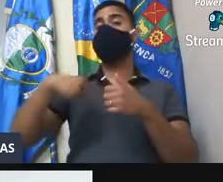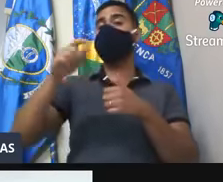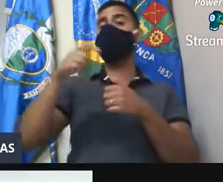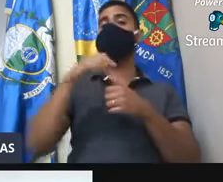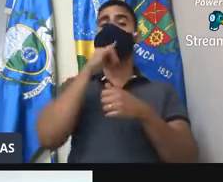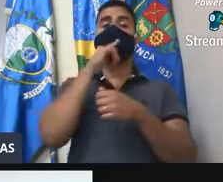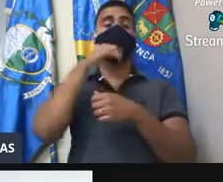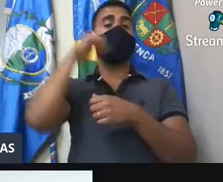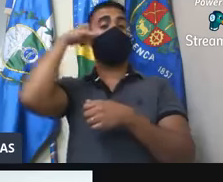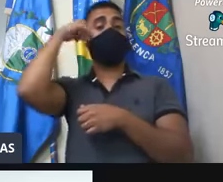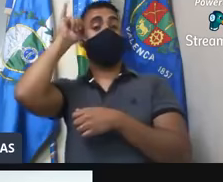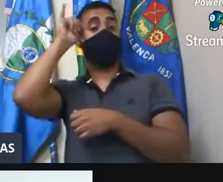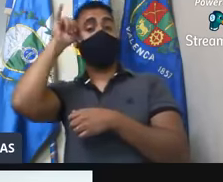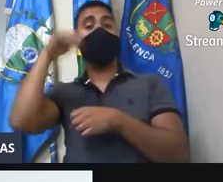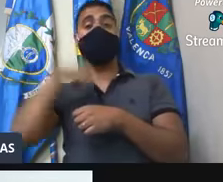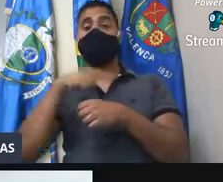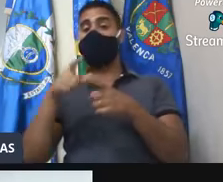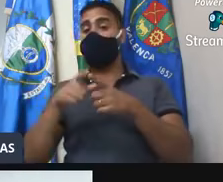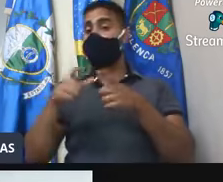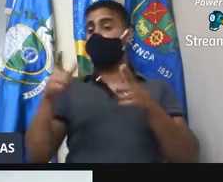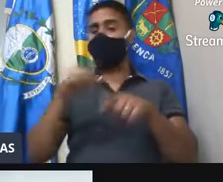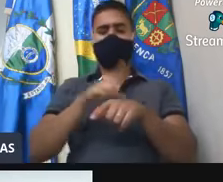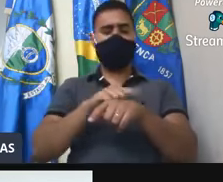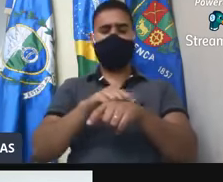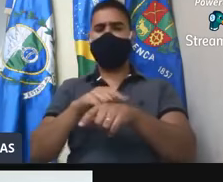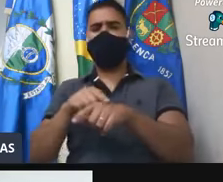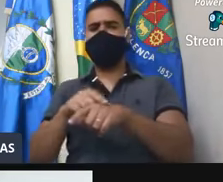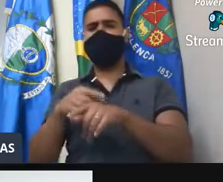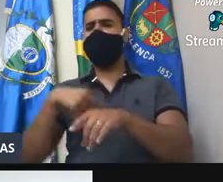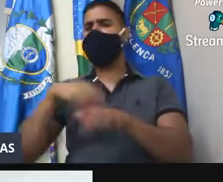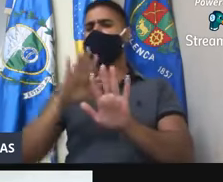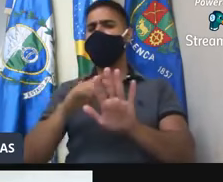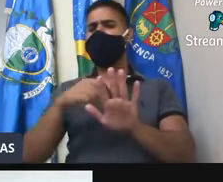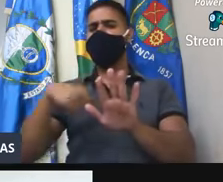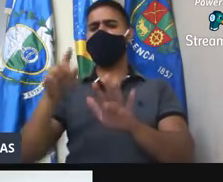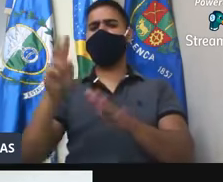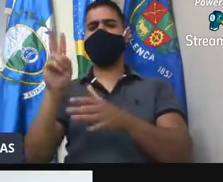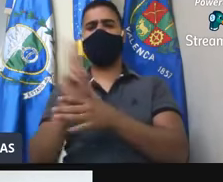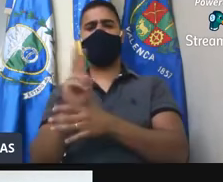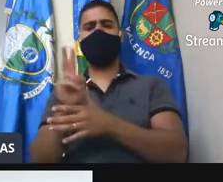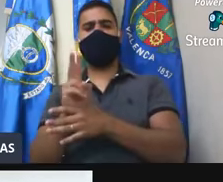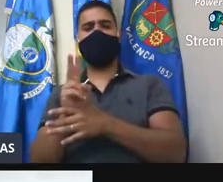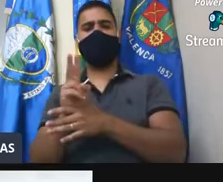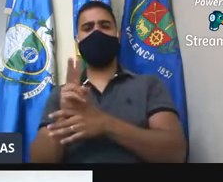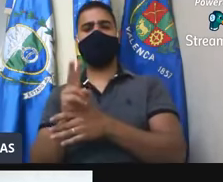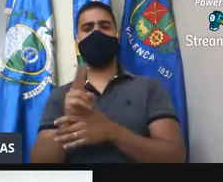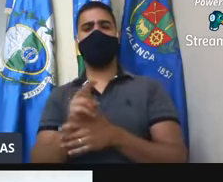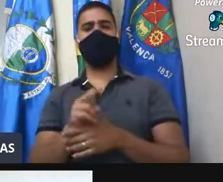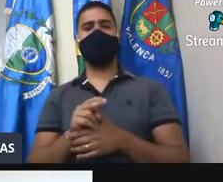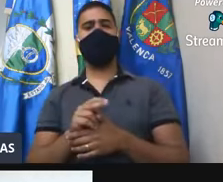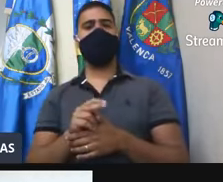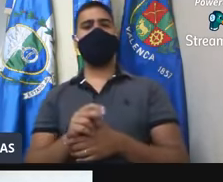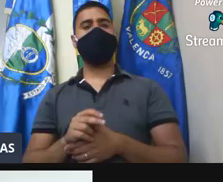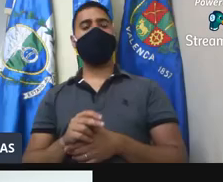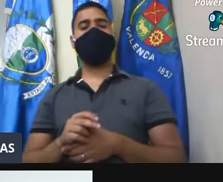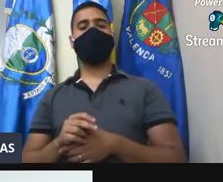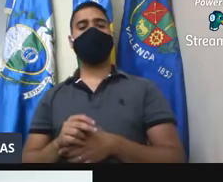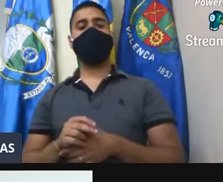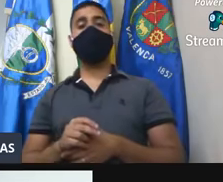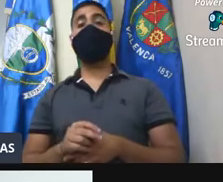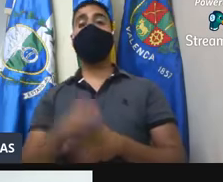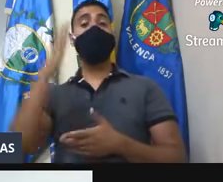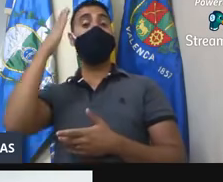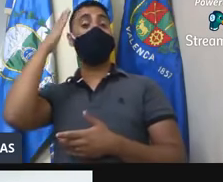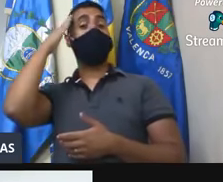extensão enorme de horários e para Valença, essa, né, com esse asfalto, o asfalto a gente achou que viria